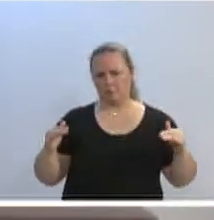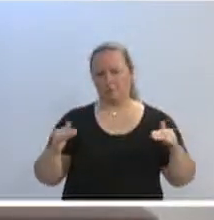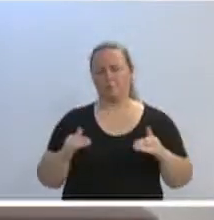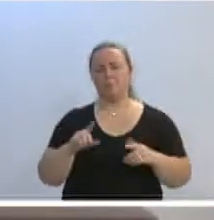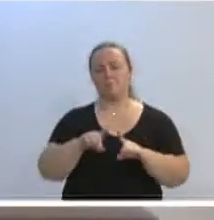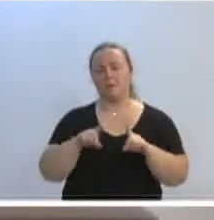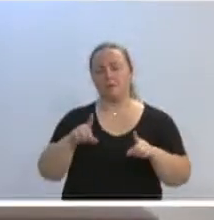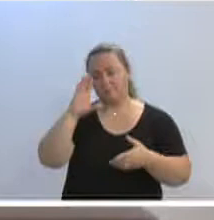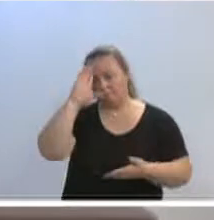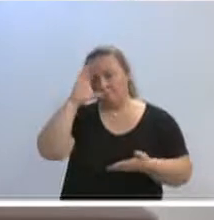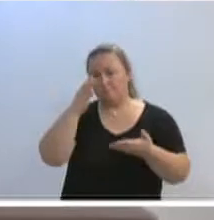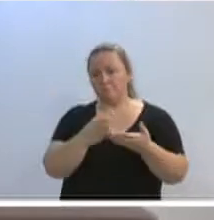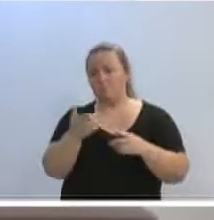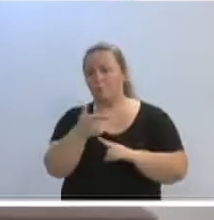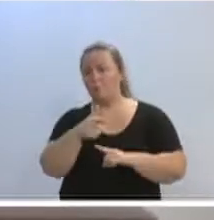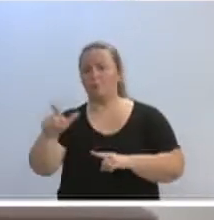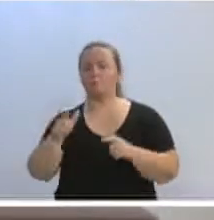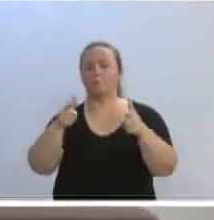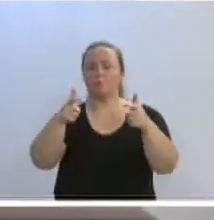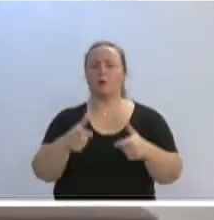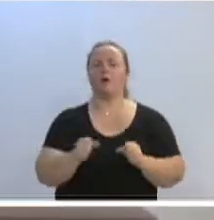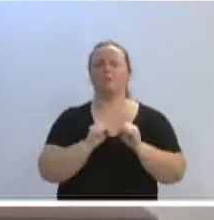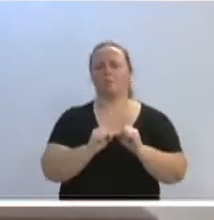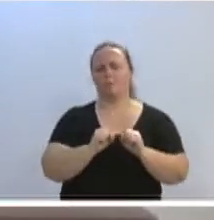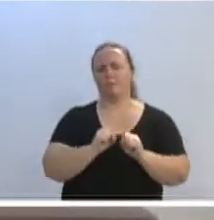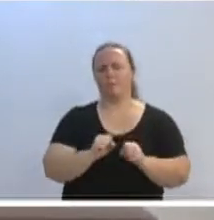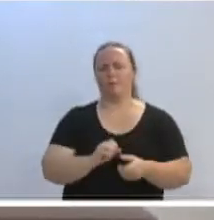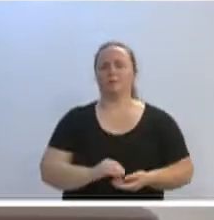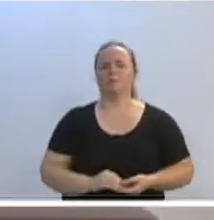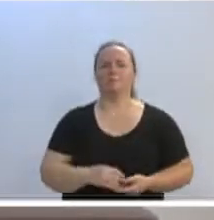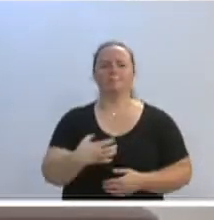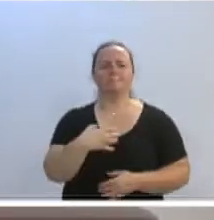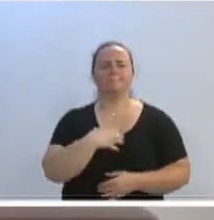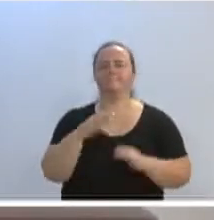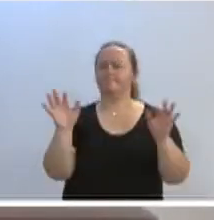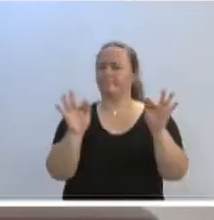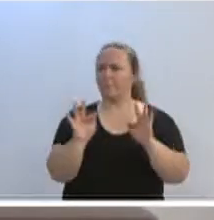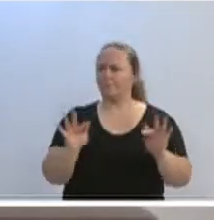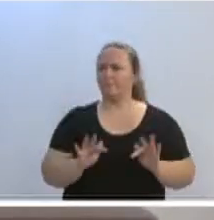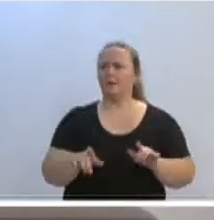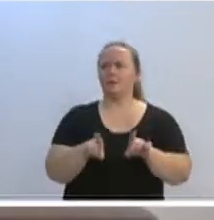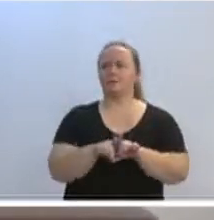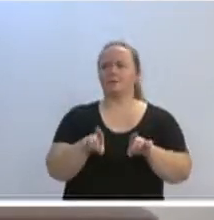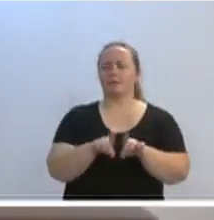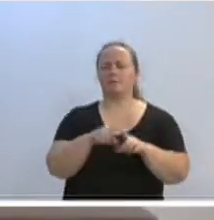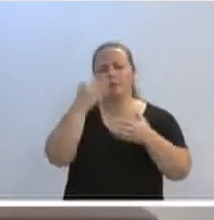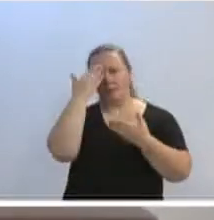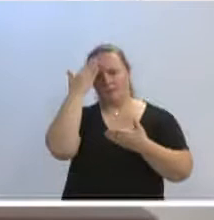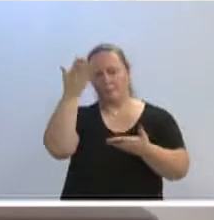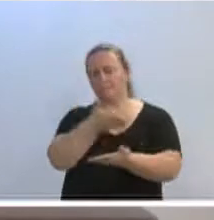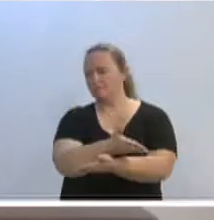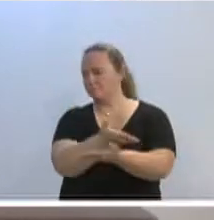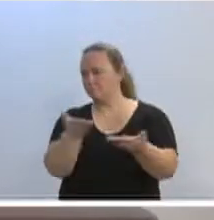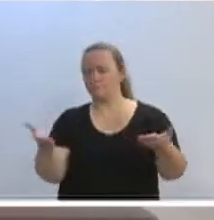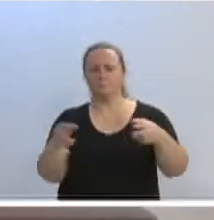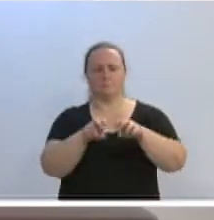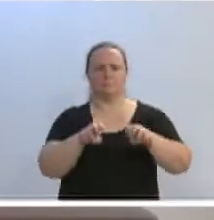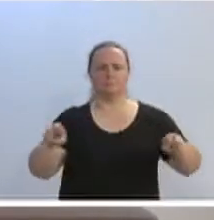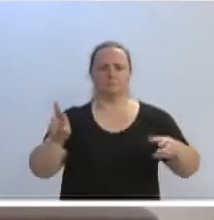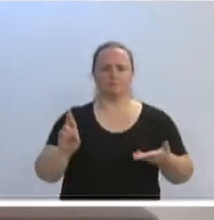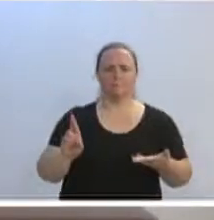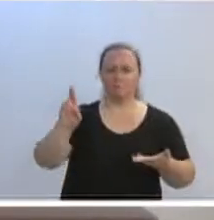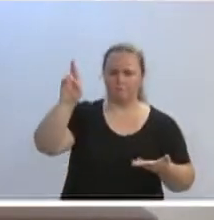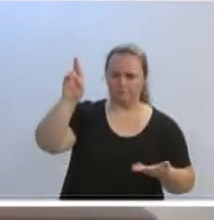em outros municípios isso possa ocorrer. Fico feliz de ter sido porta-voz hoje também, e agradeço aqui a mesa diretora desta casa, que